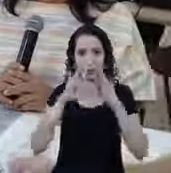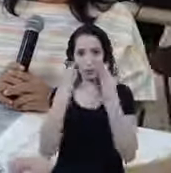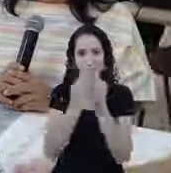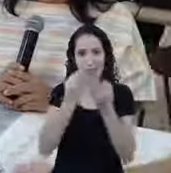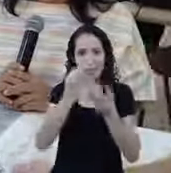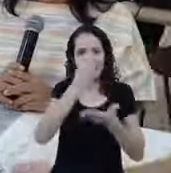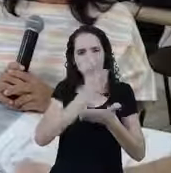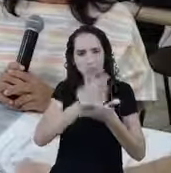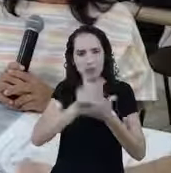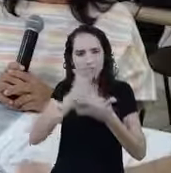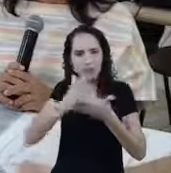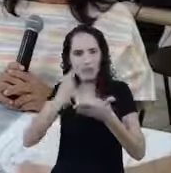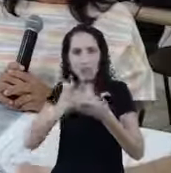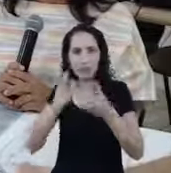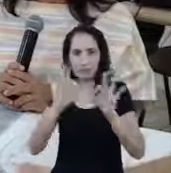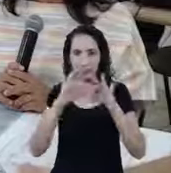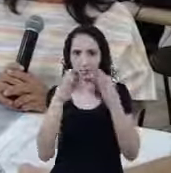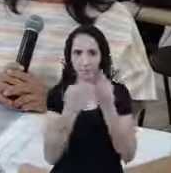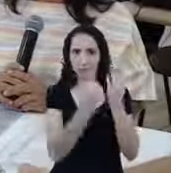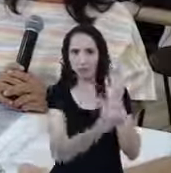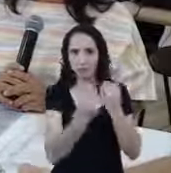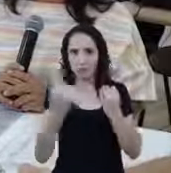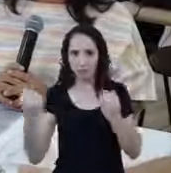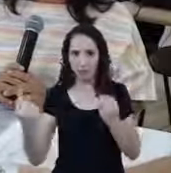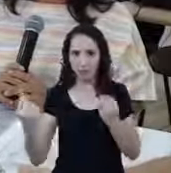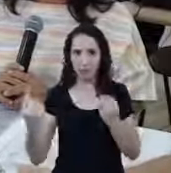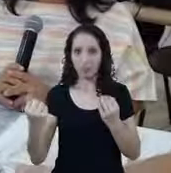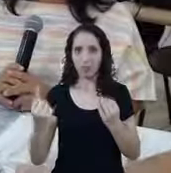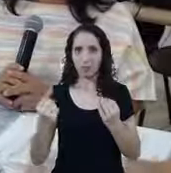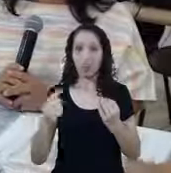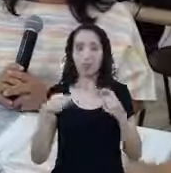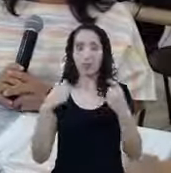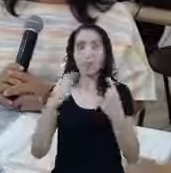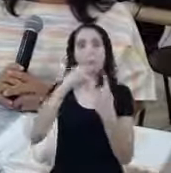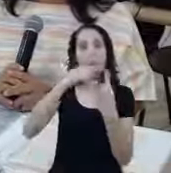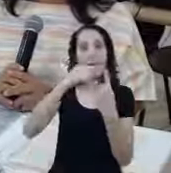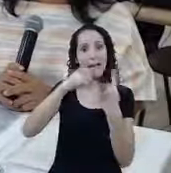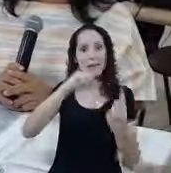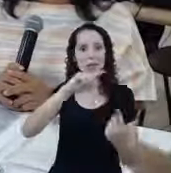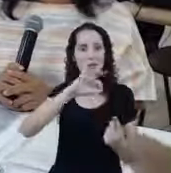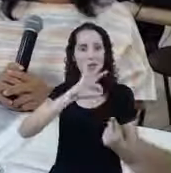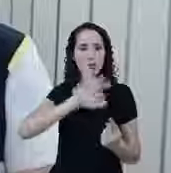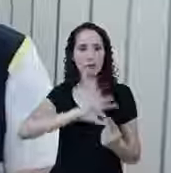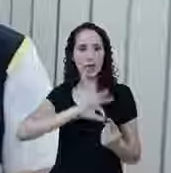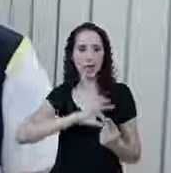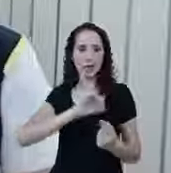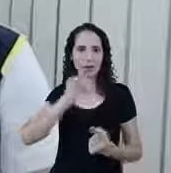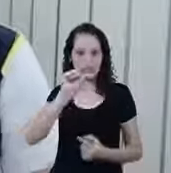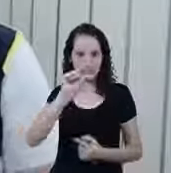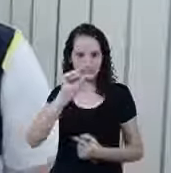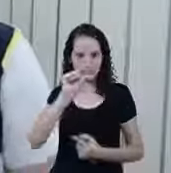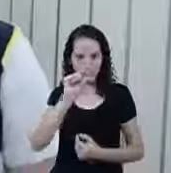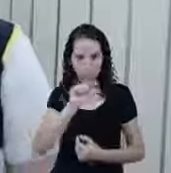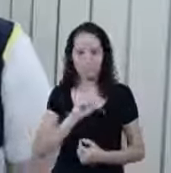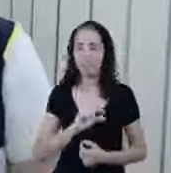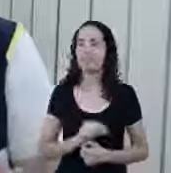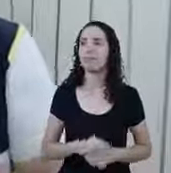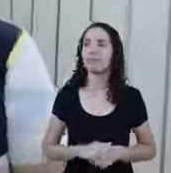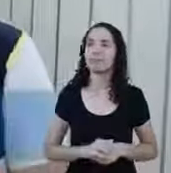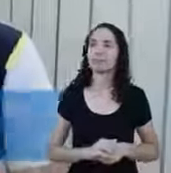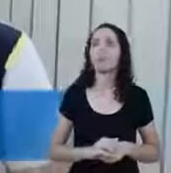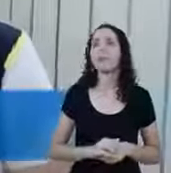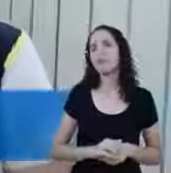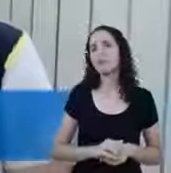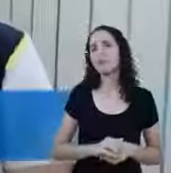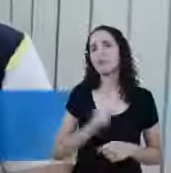Quanto que dá por pessoa Essa renda? Ela não pode ultrapassar Meio salário mínimo 522 reais Vem uma dúvida então Por exemplo Eu